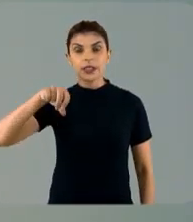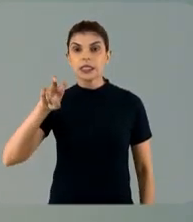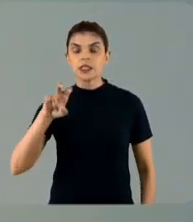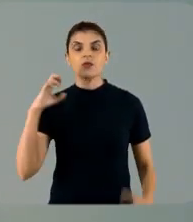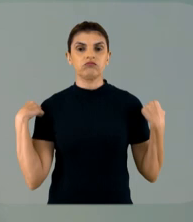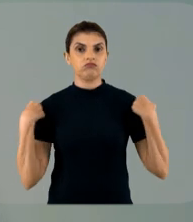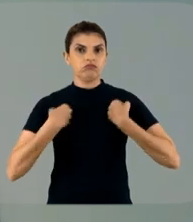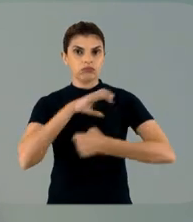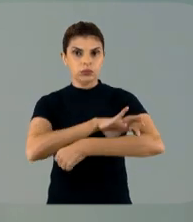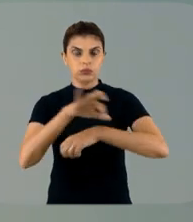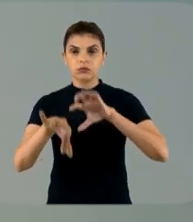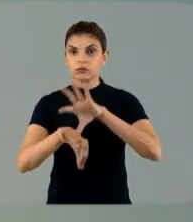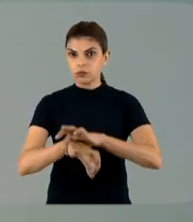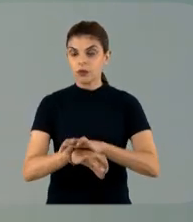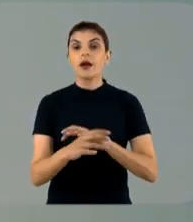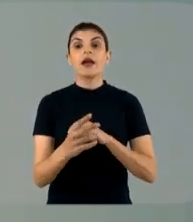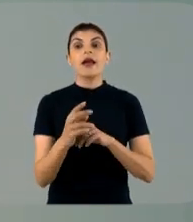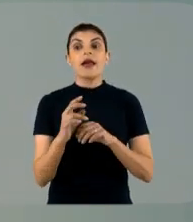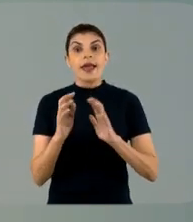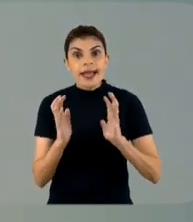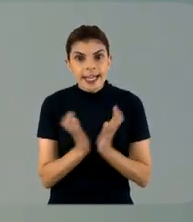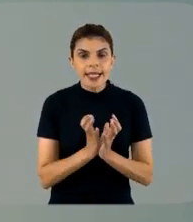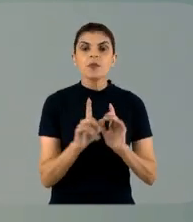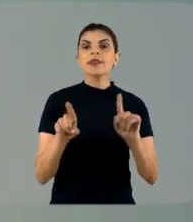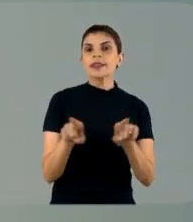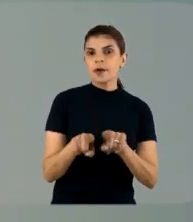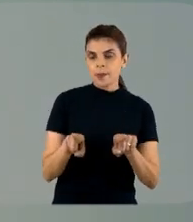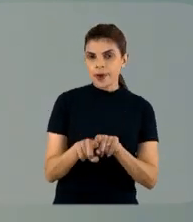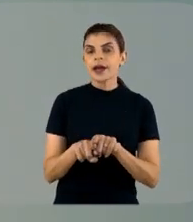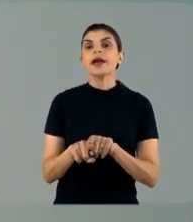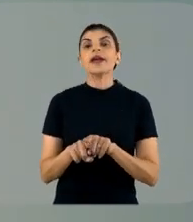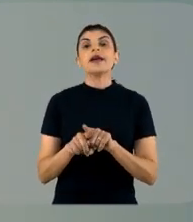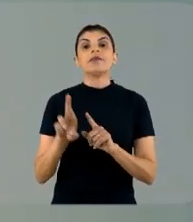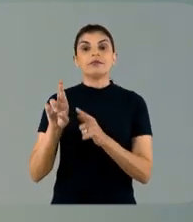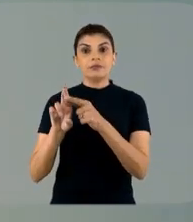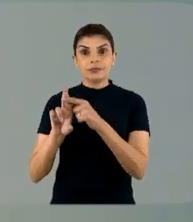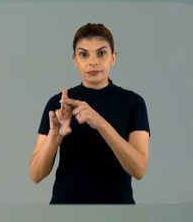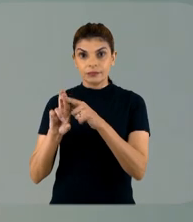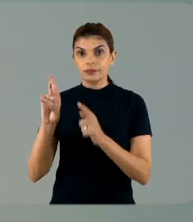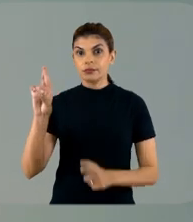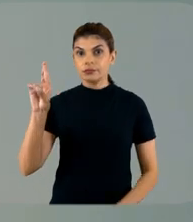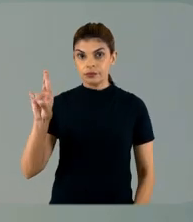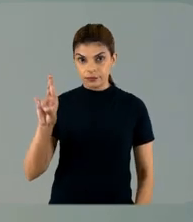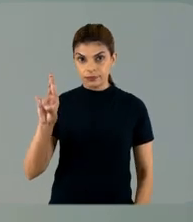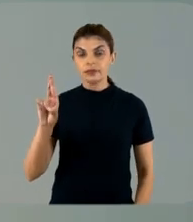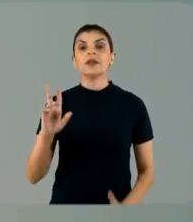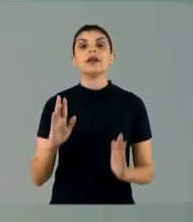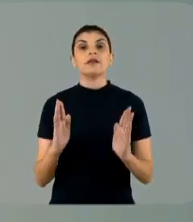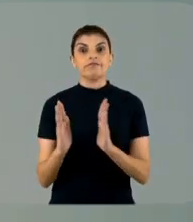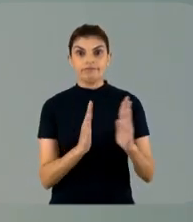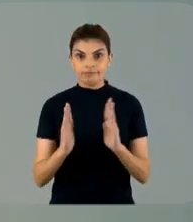para a equipe, para a gestante assintomática durante o trabalho de parto.